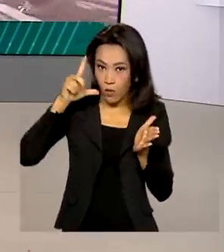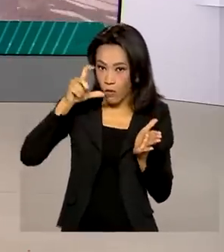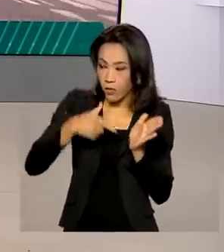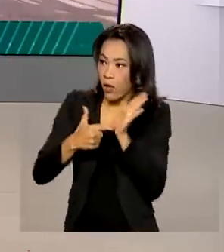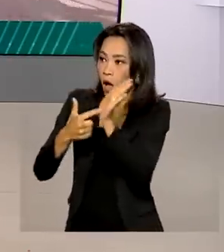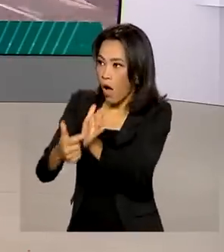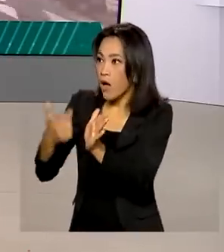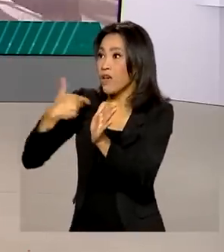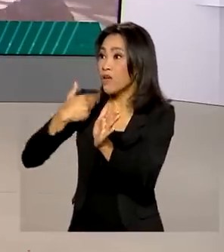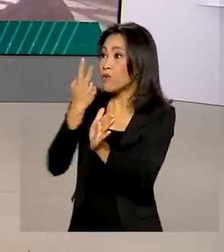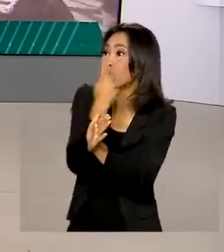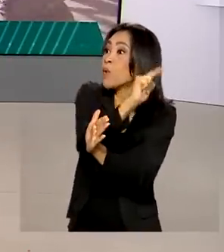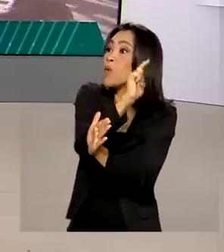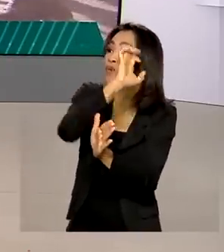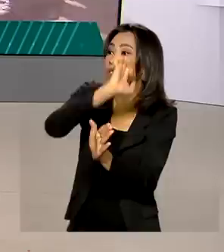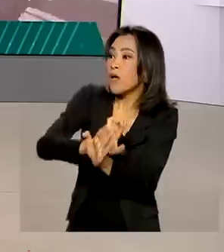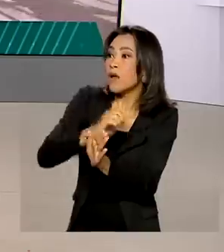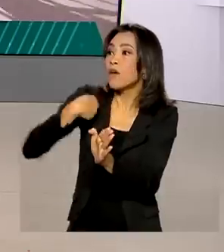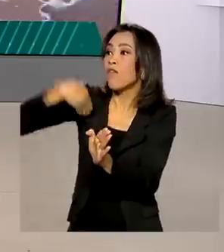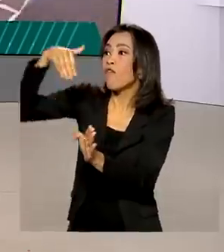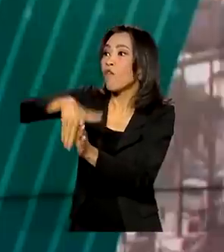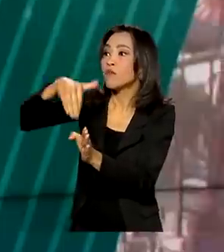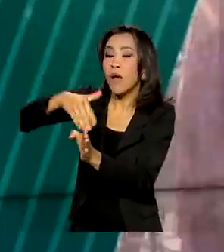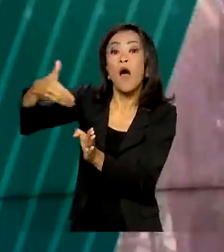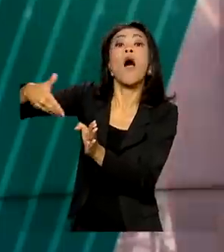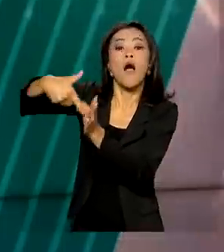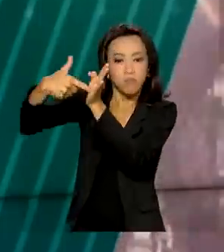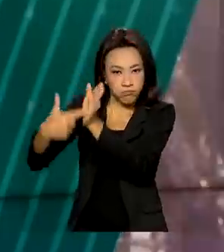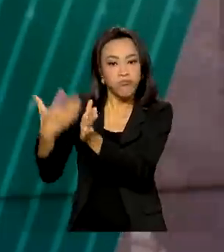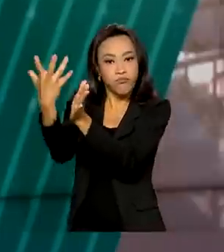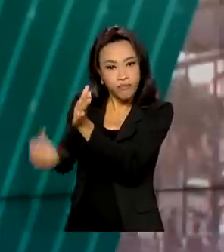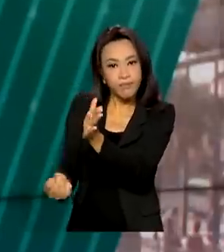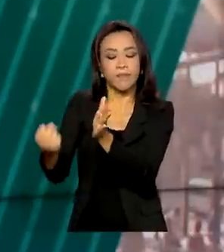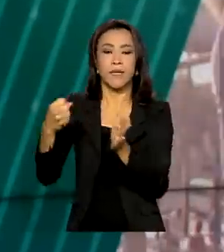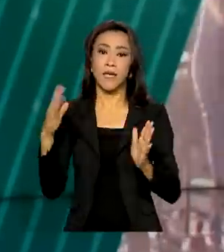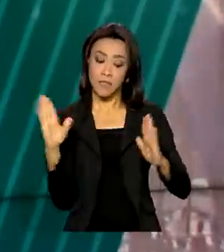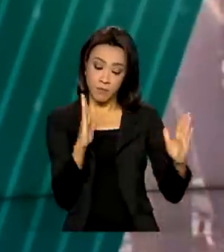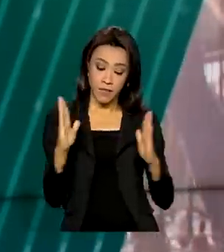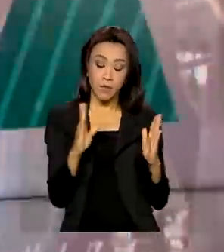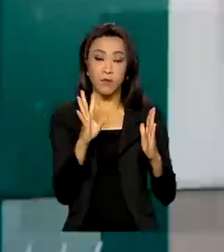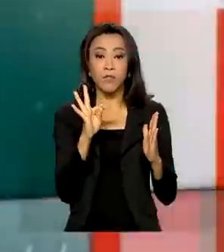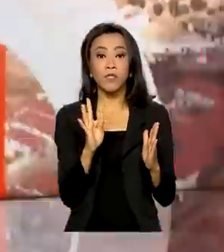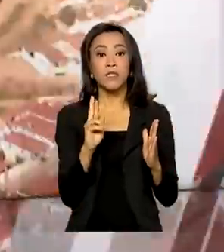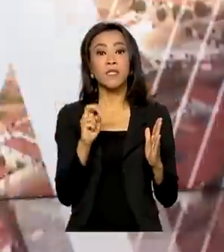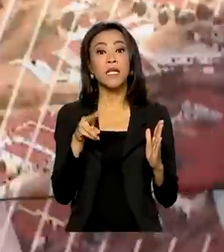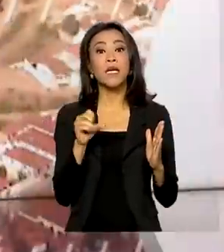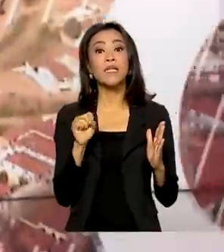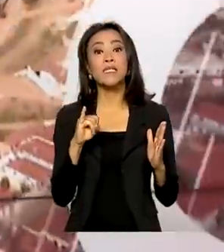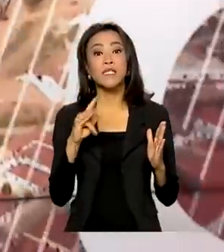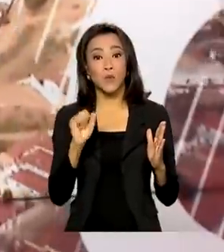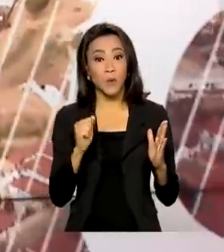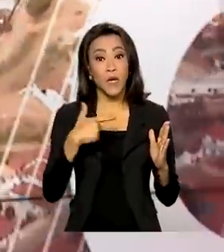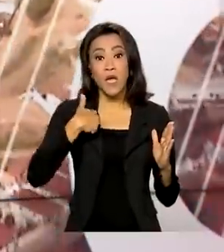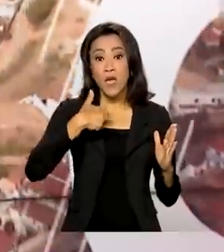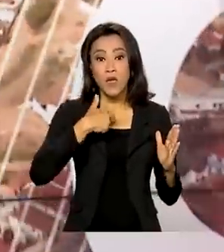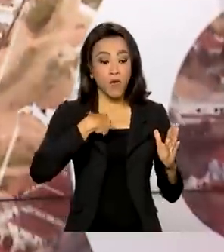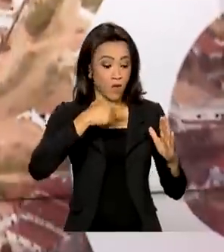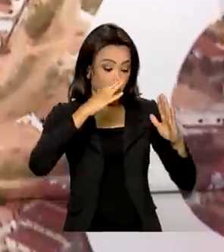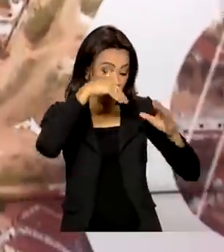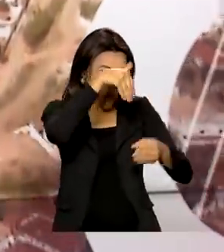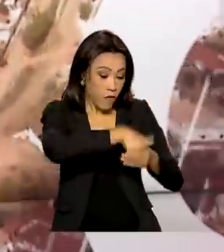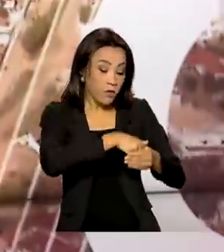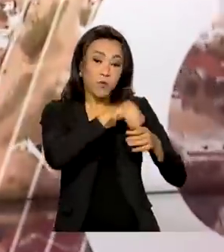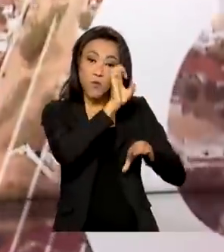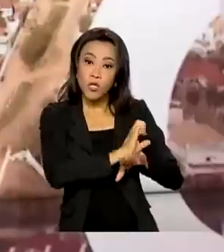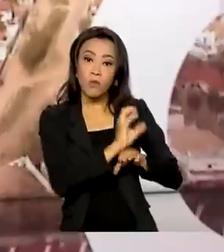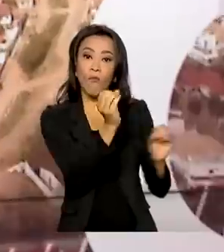estar com a situação regular no cadastro eleitoral. O voto em trânsito é para o eleitor que estará ausente do domicílio eleitoral